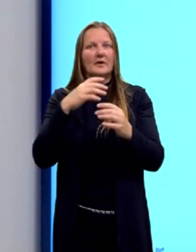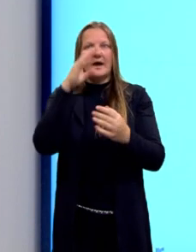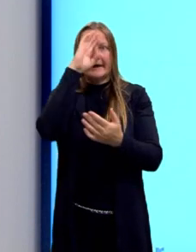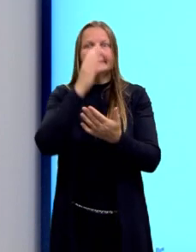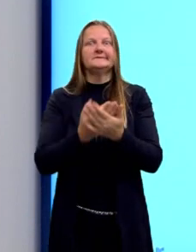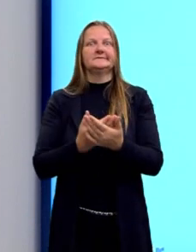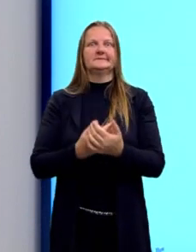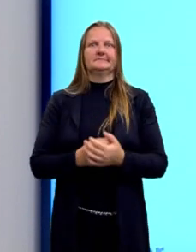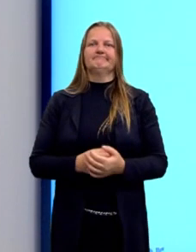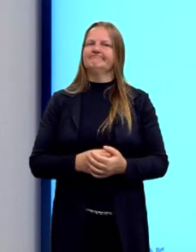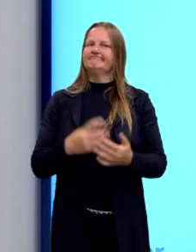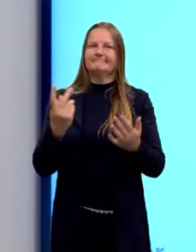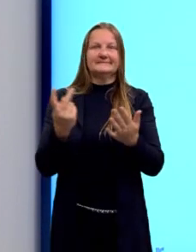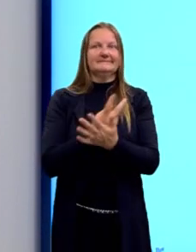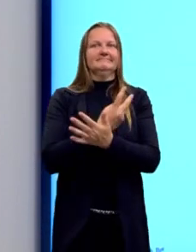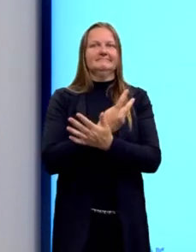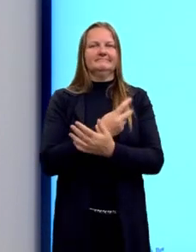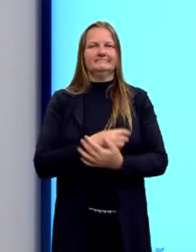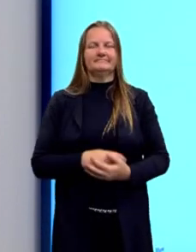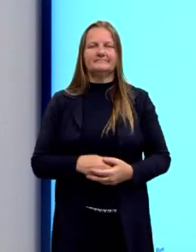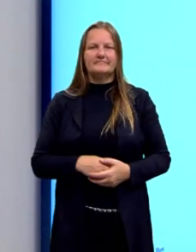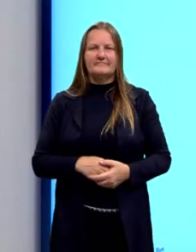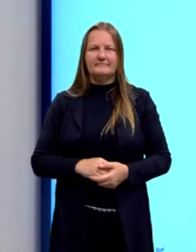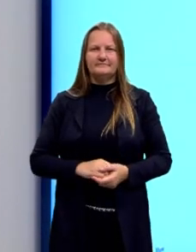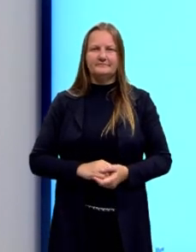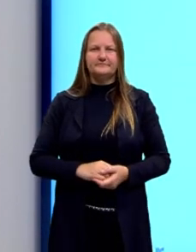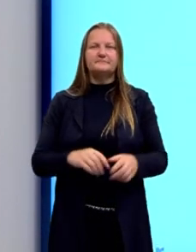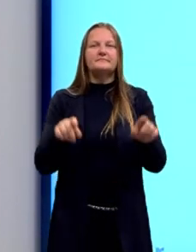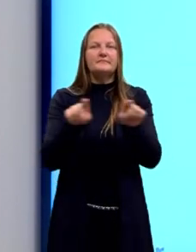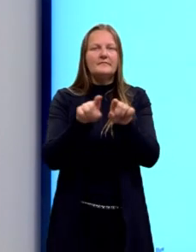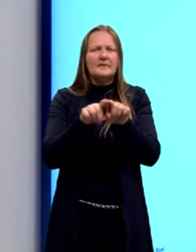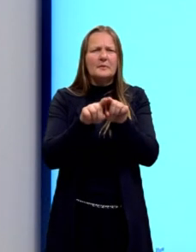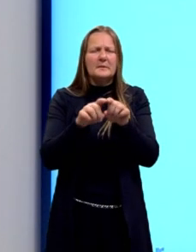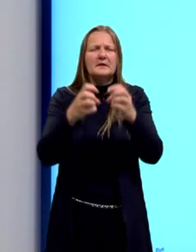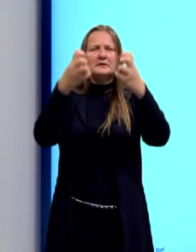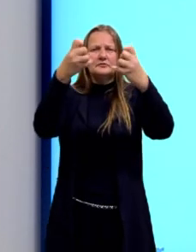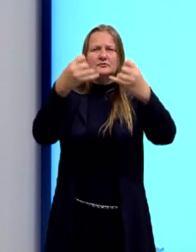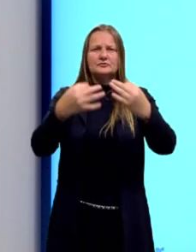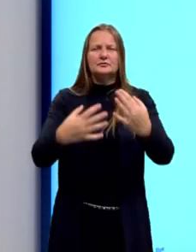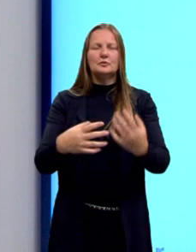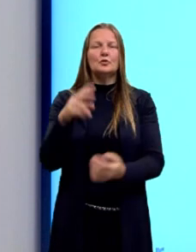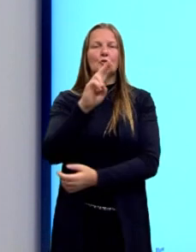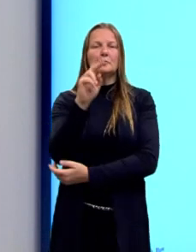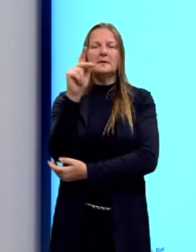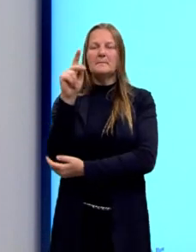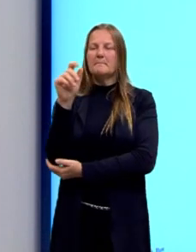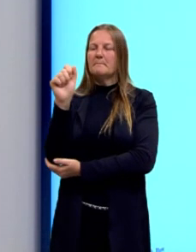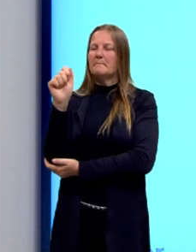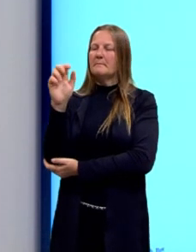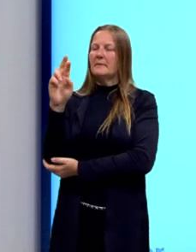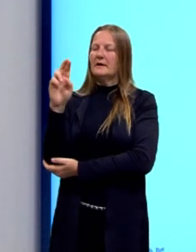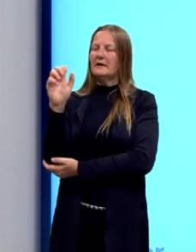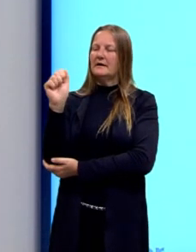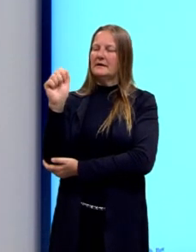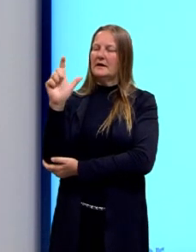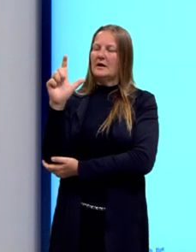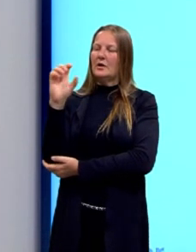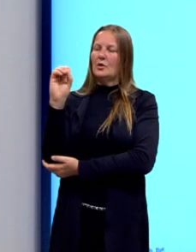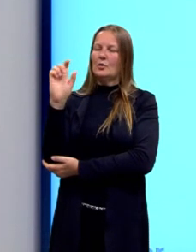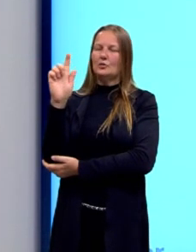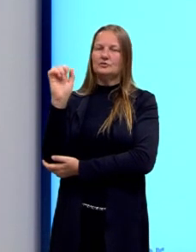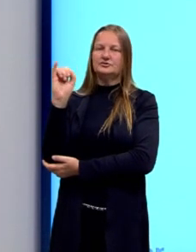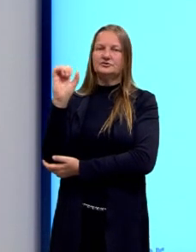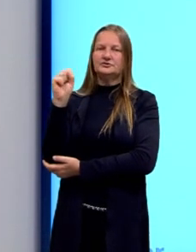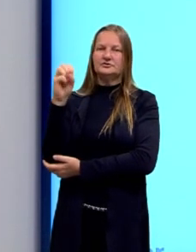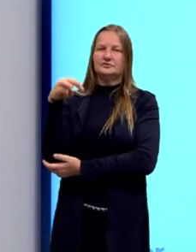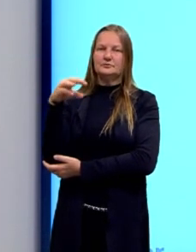acreditamos que isso seja verdadeiro. Nós vamos ver, então, essa questão do paralogismo. e do sofismo. Então,